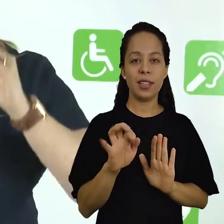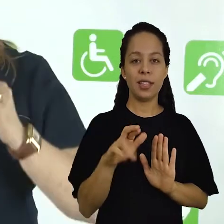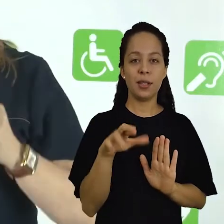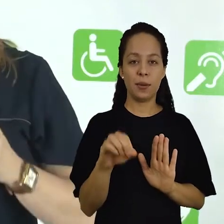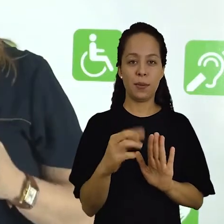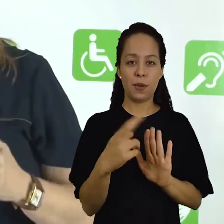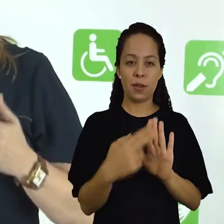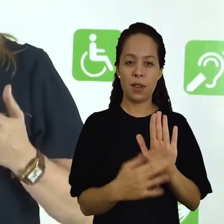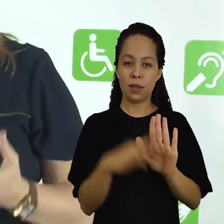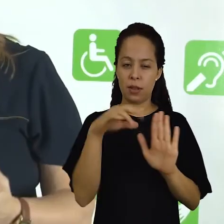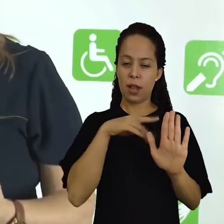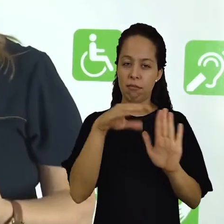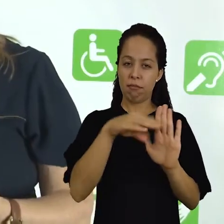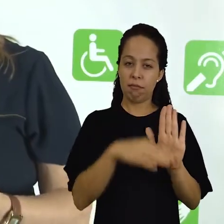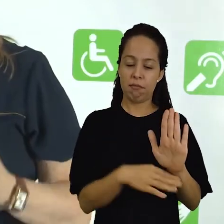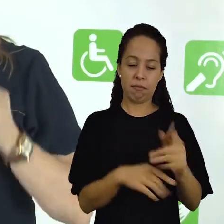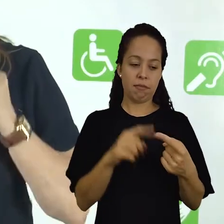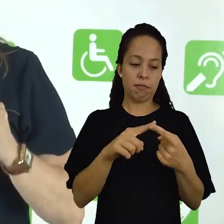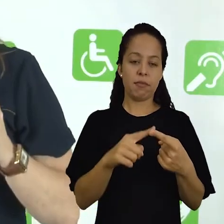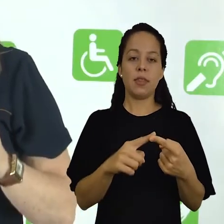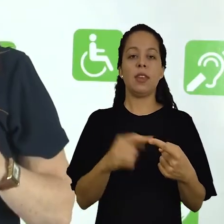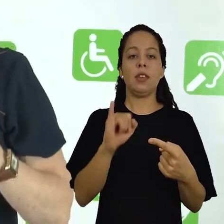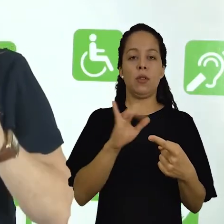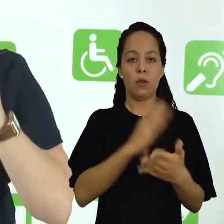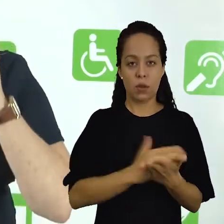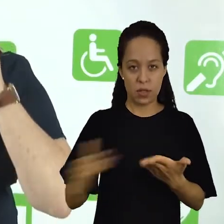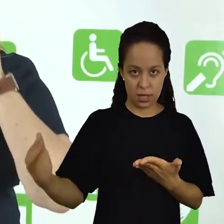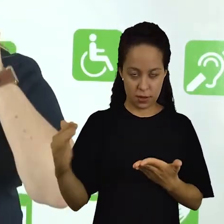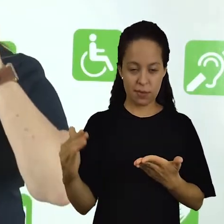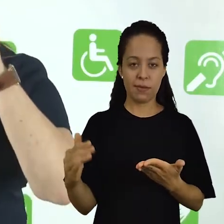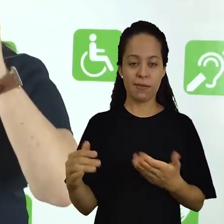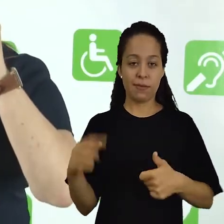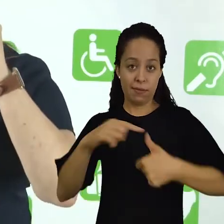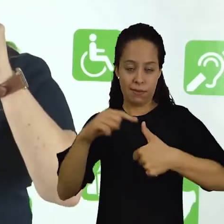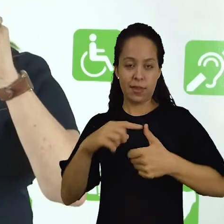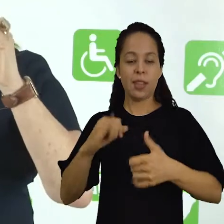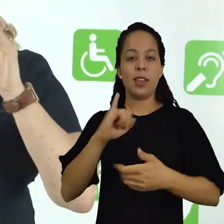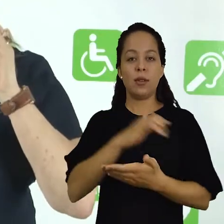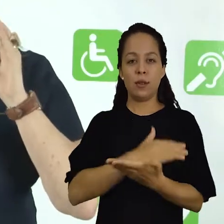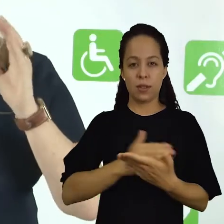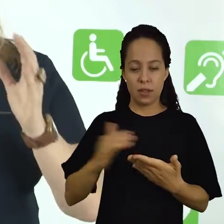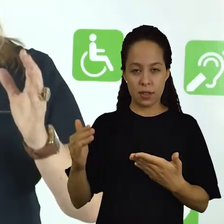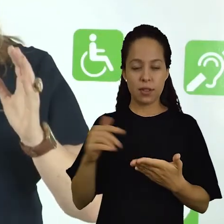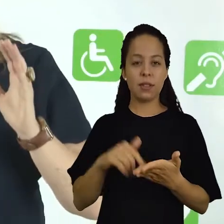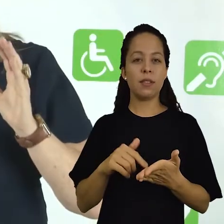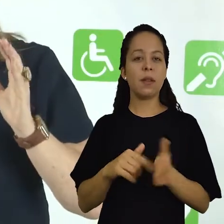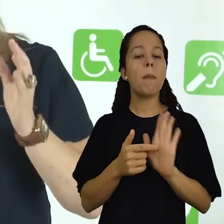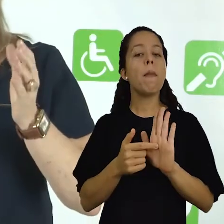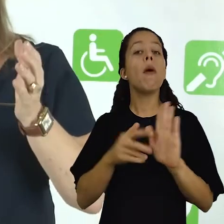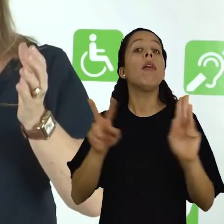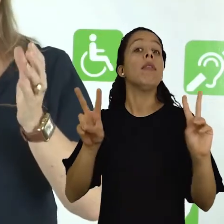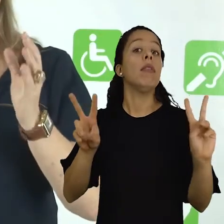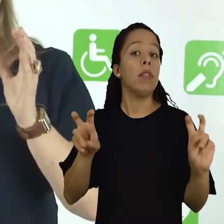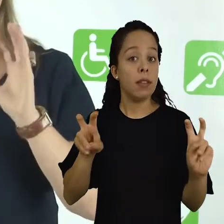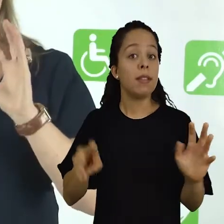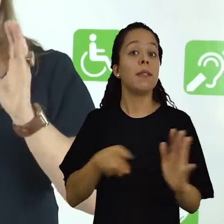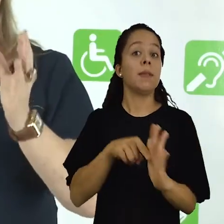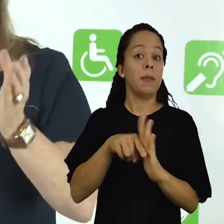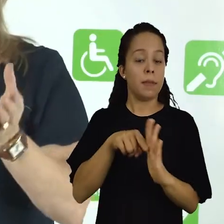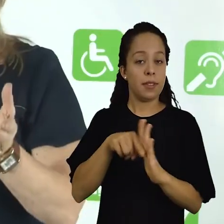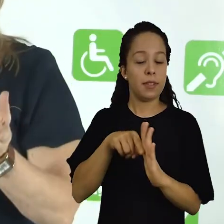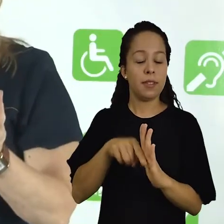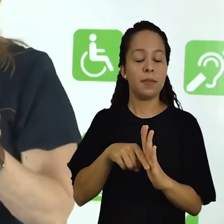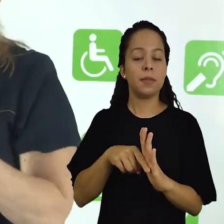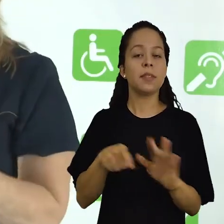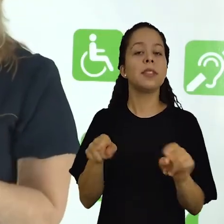roteiro desse projeto de pesquisa, os seguintes tópicos. A introdução, nessa introdução você vai mostrar